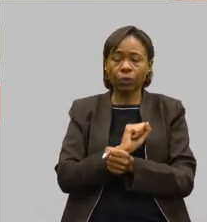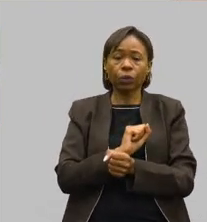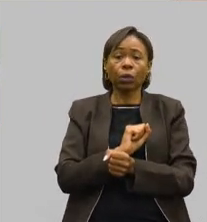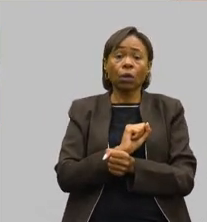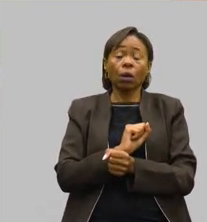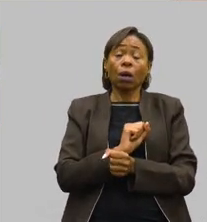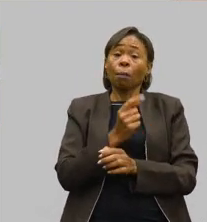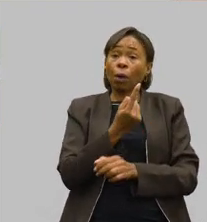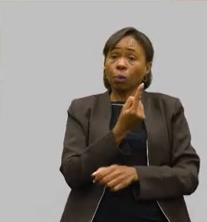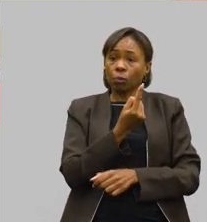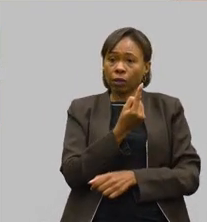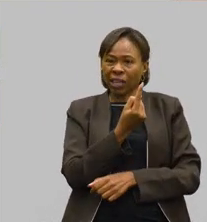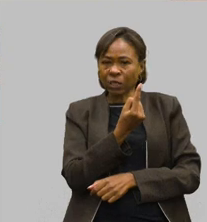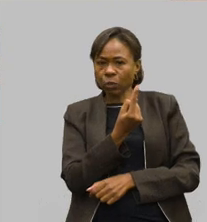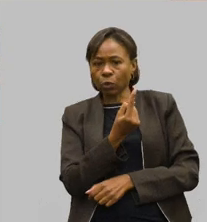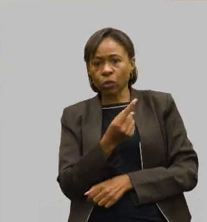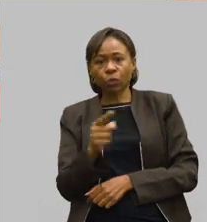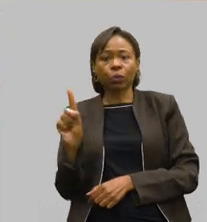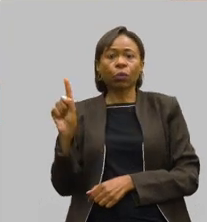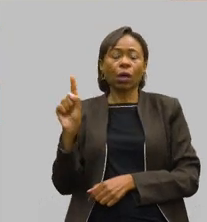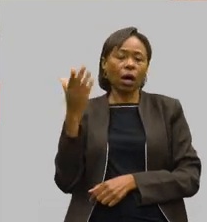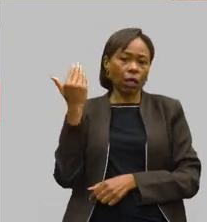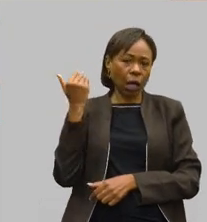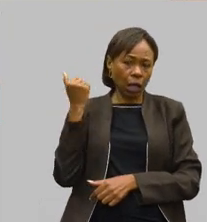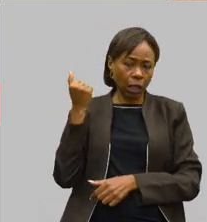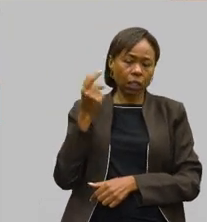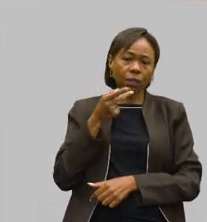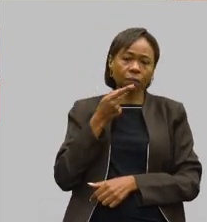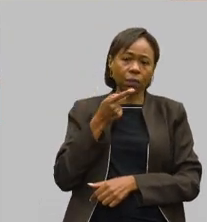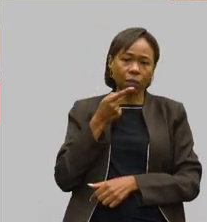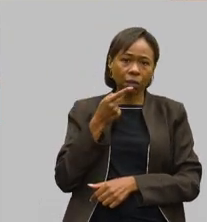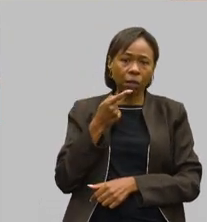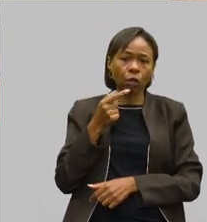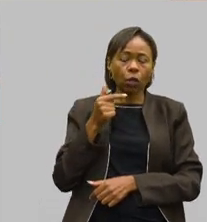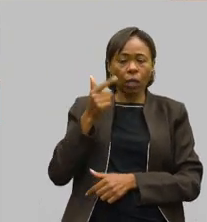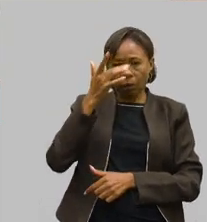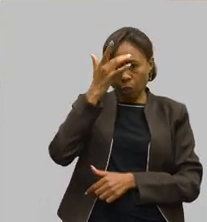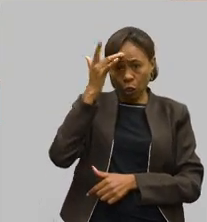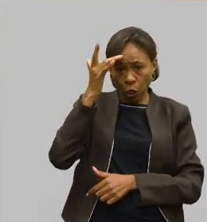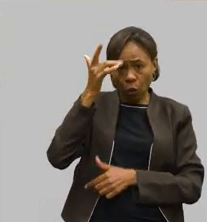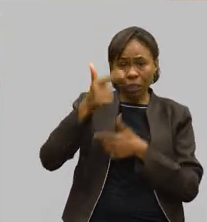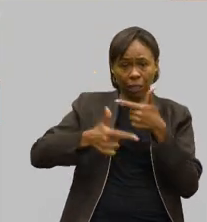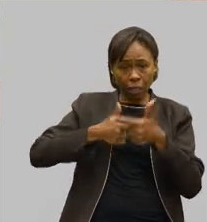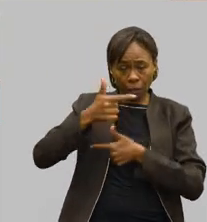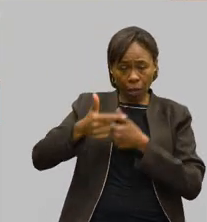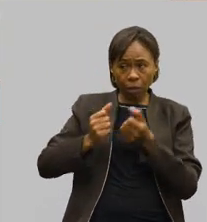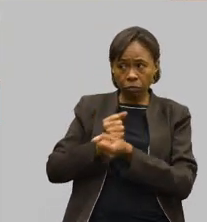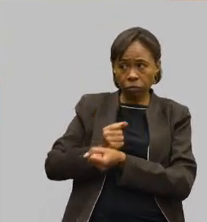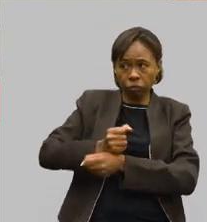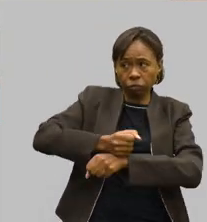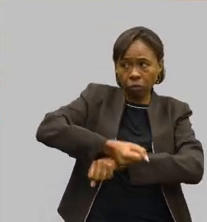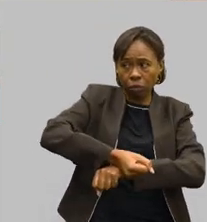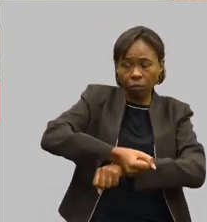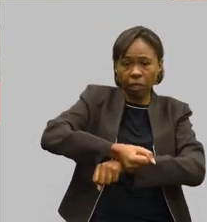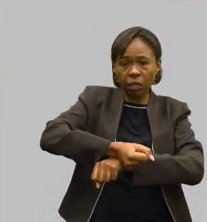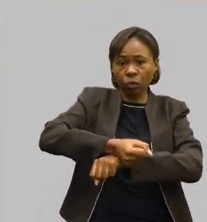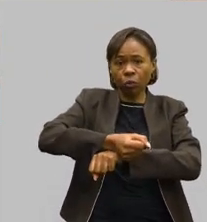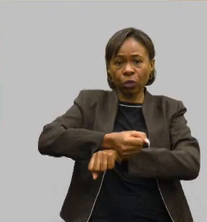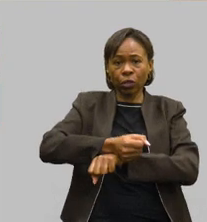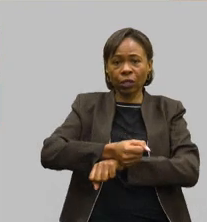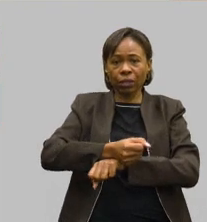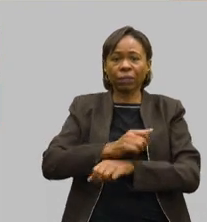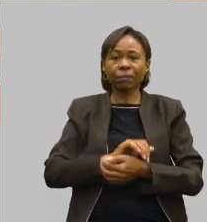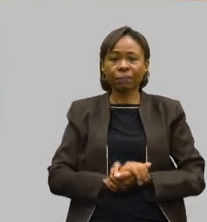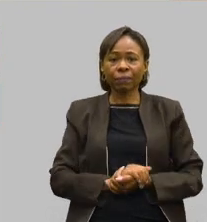atualização da chamada lista suja dos empregadores que submetem os trabalhadores a essa condição, teve 57